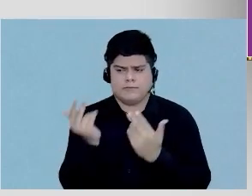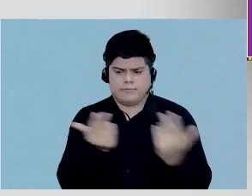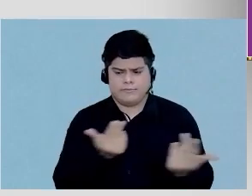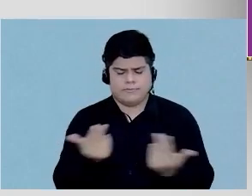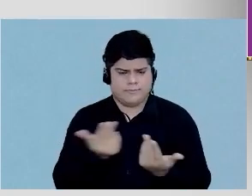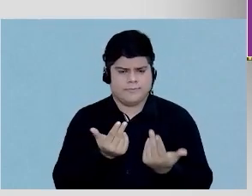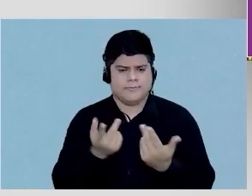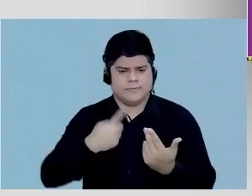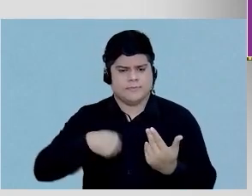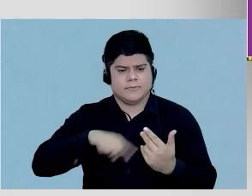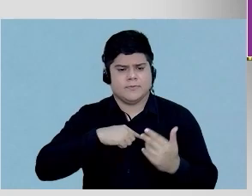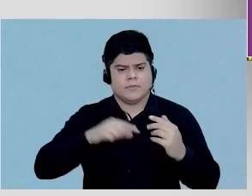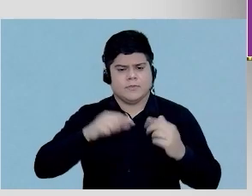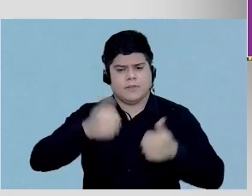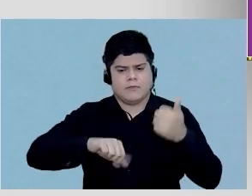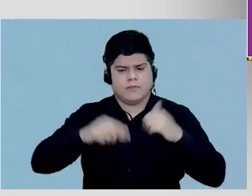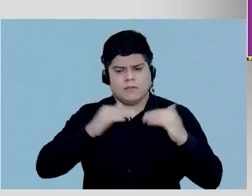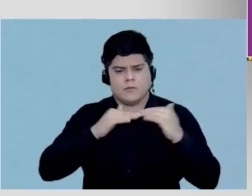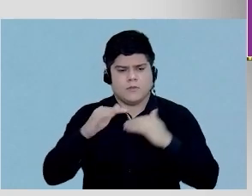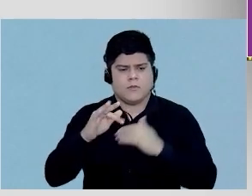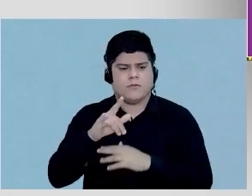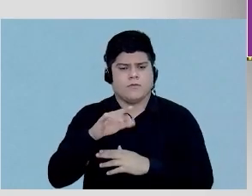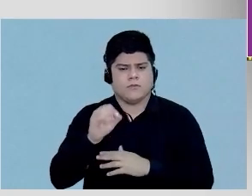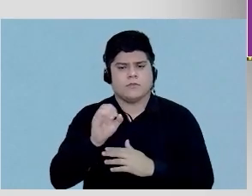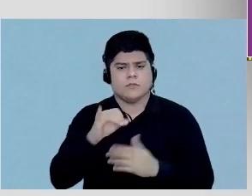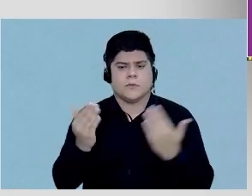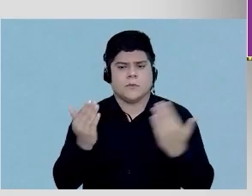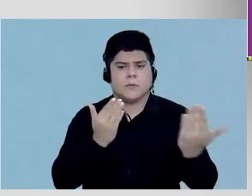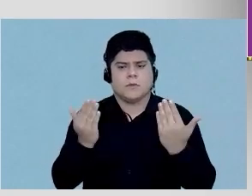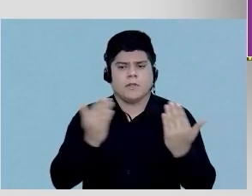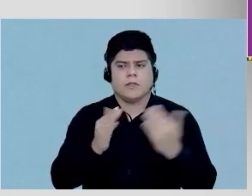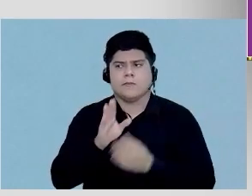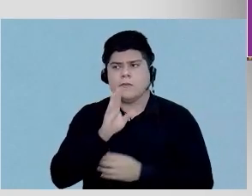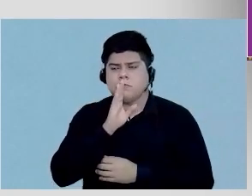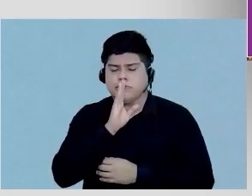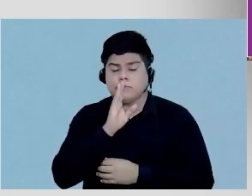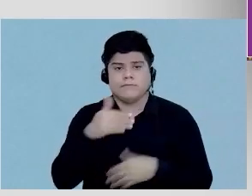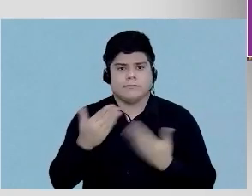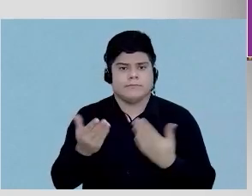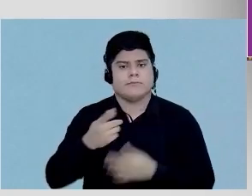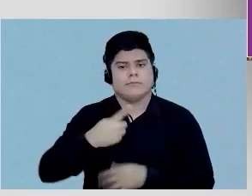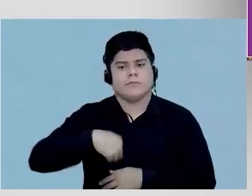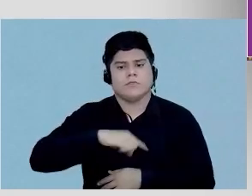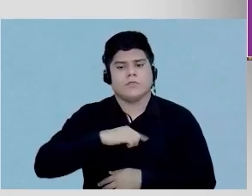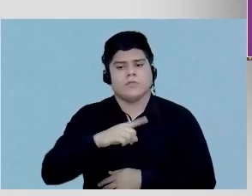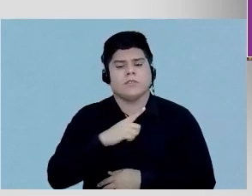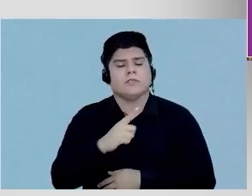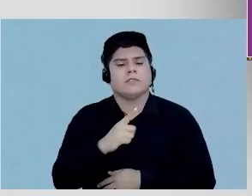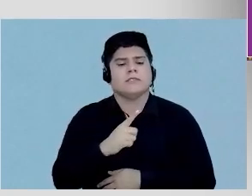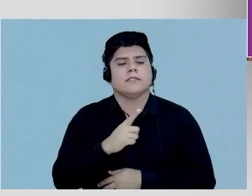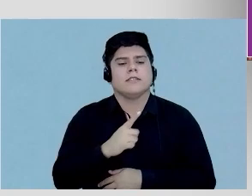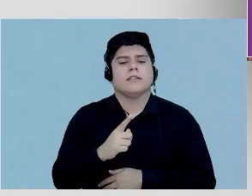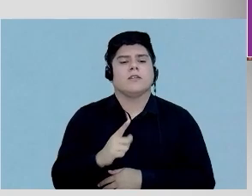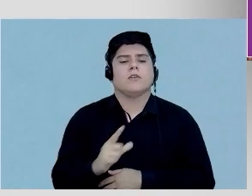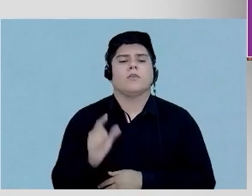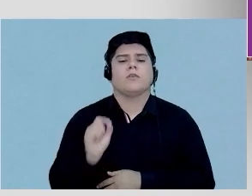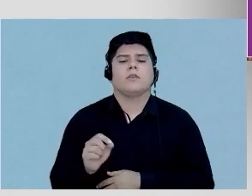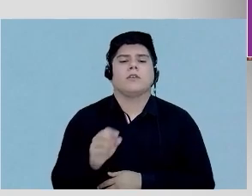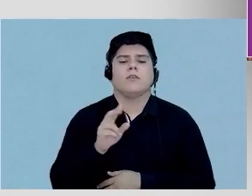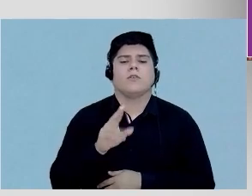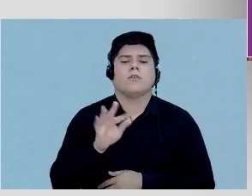nós estamos medindo o fluxo absoluto comparado com o repouso. E aí nós temos o